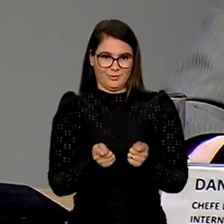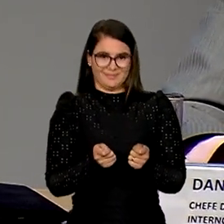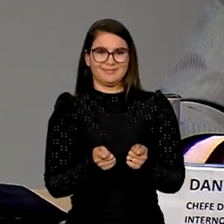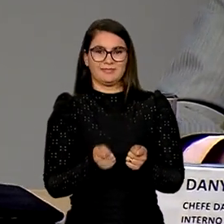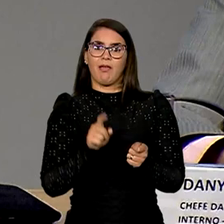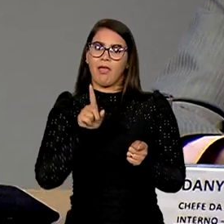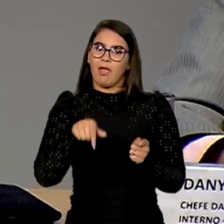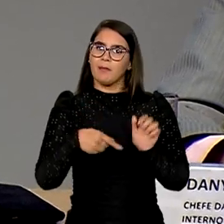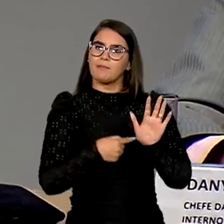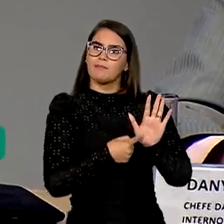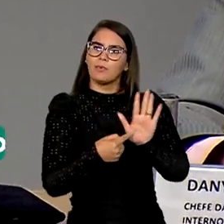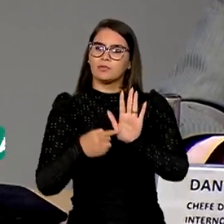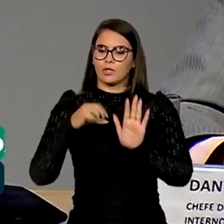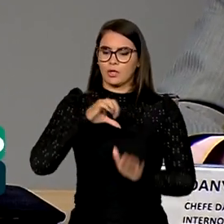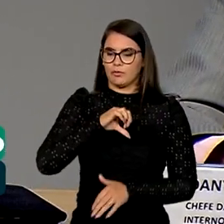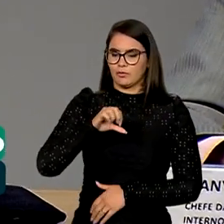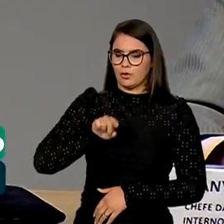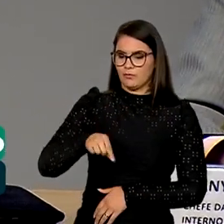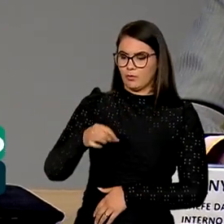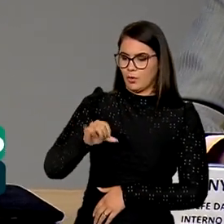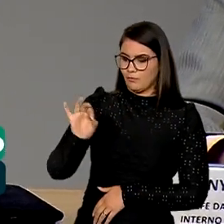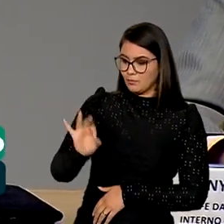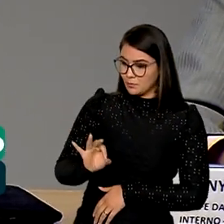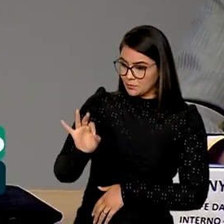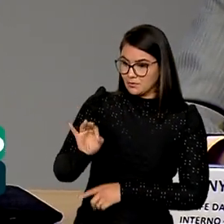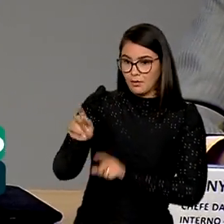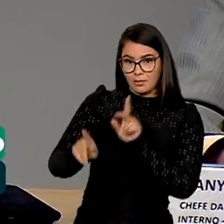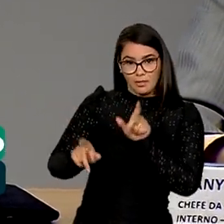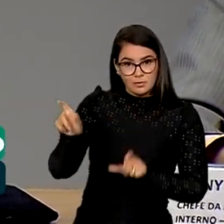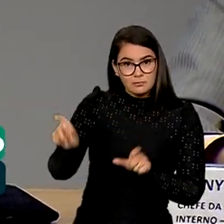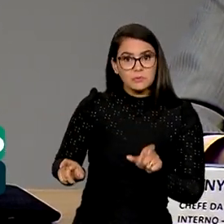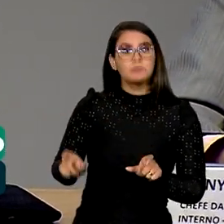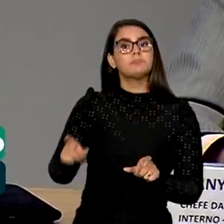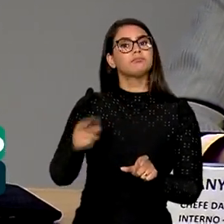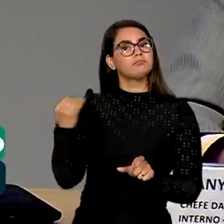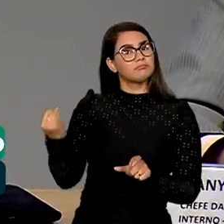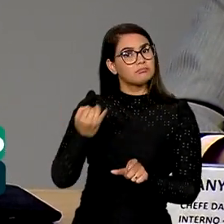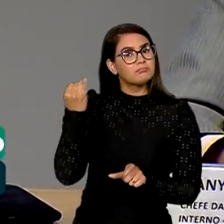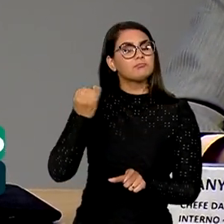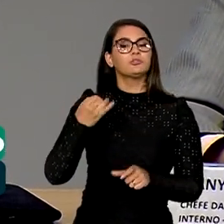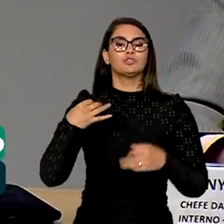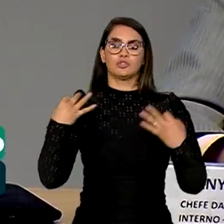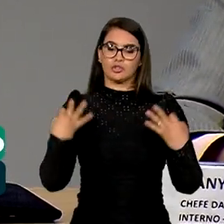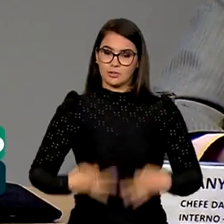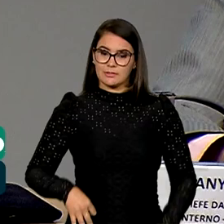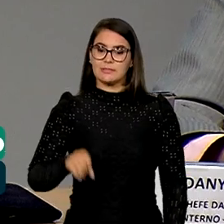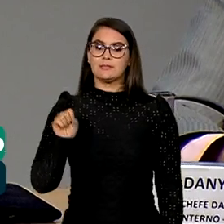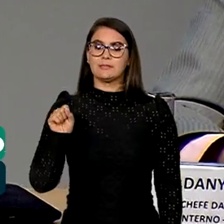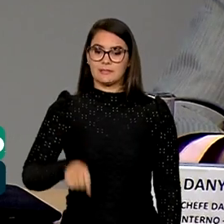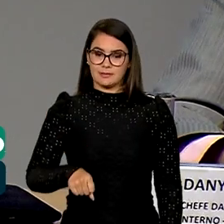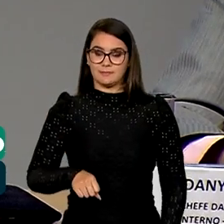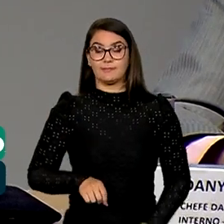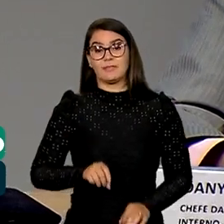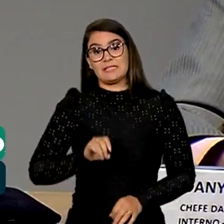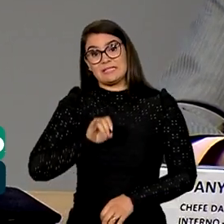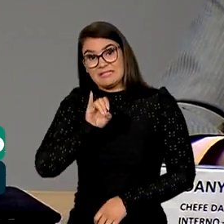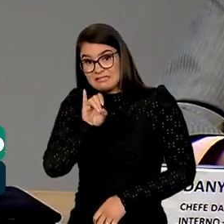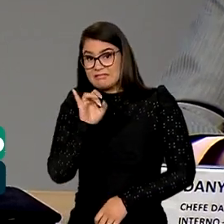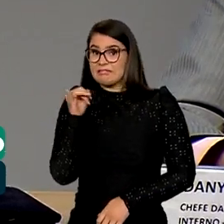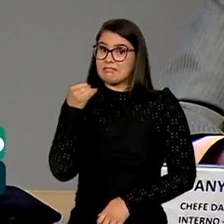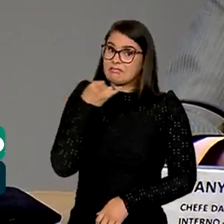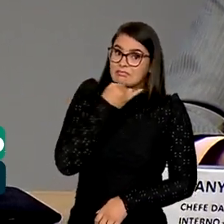é mostrar que 99,9% das pessoas se portam com maior dignidade. E se, infelizmente,